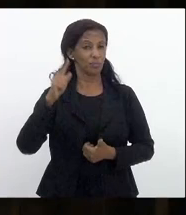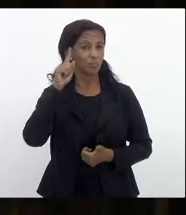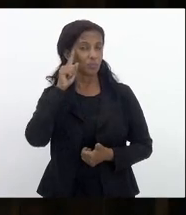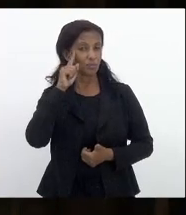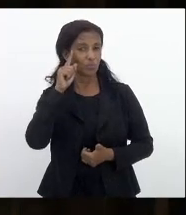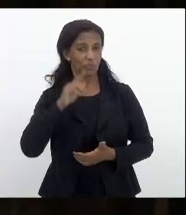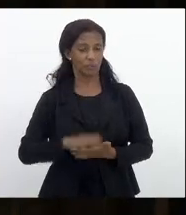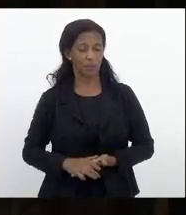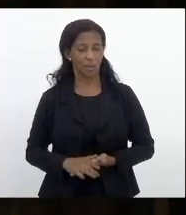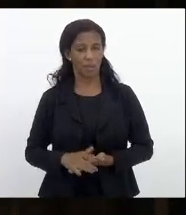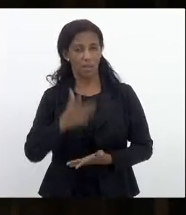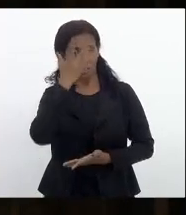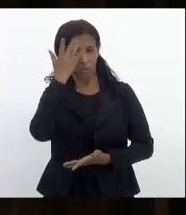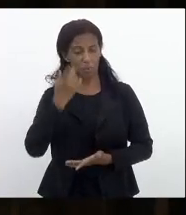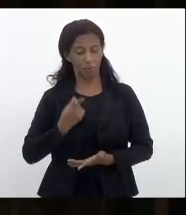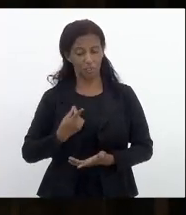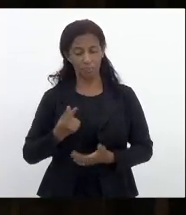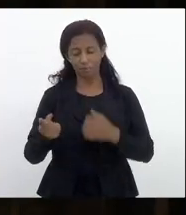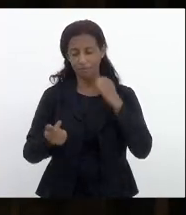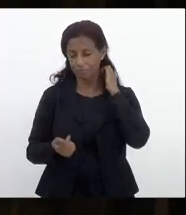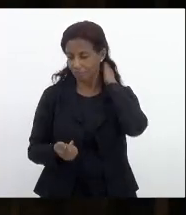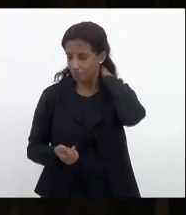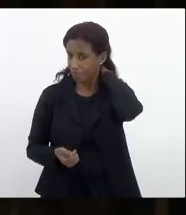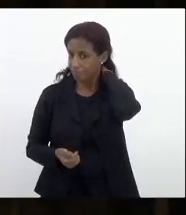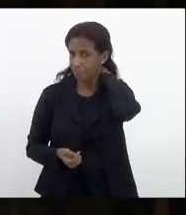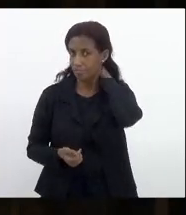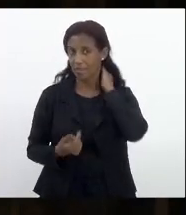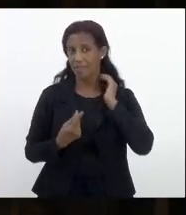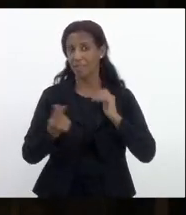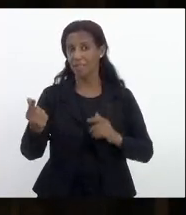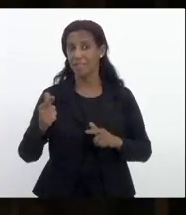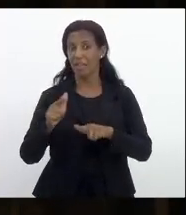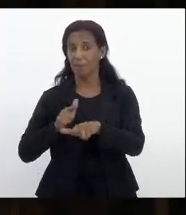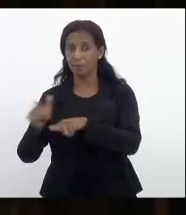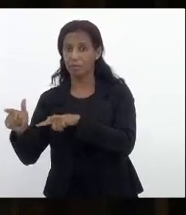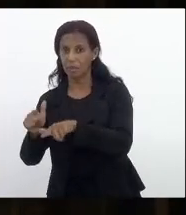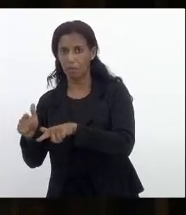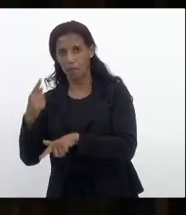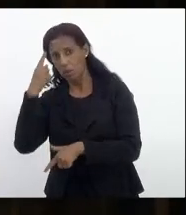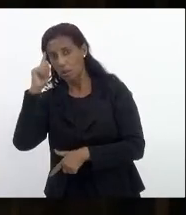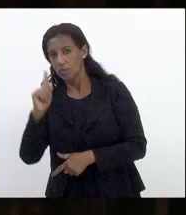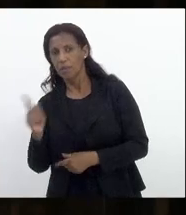que saem para o seu trabalho e não sabem se voltam